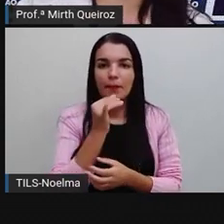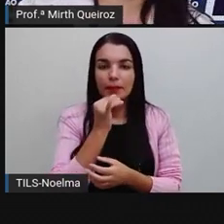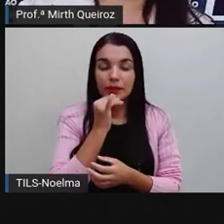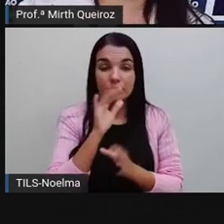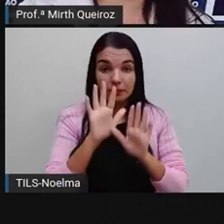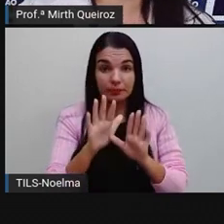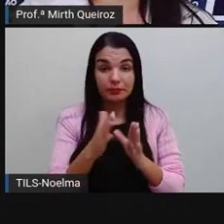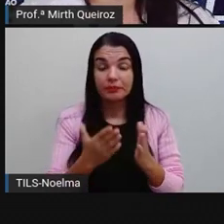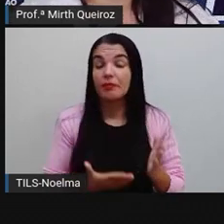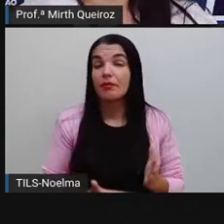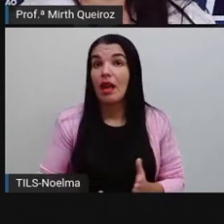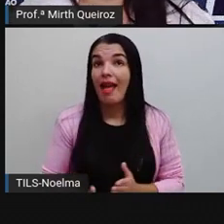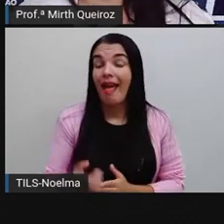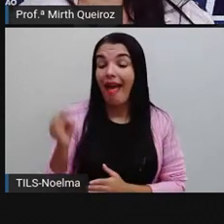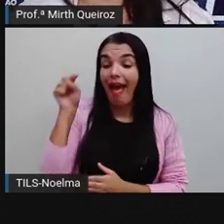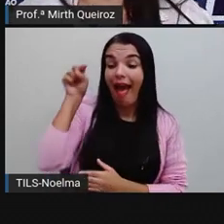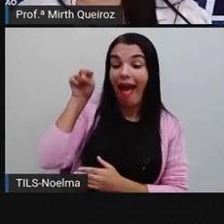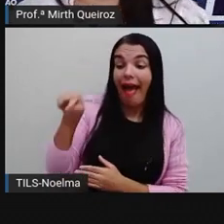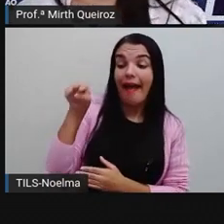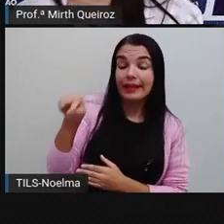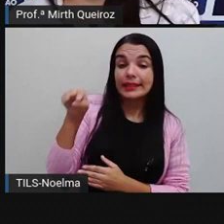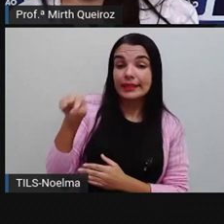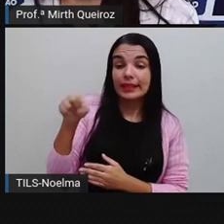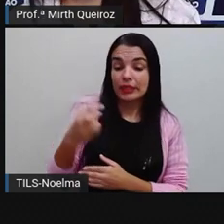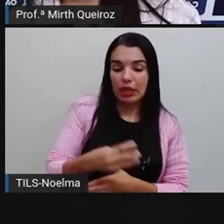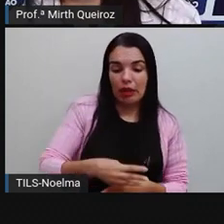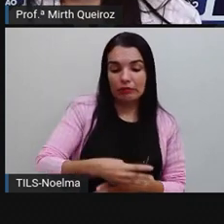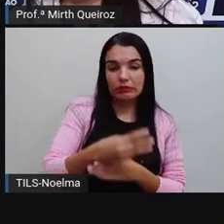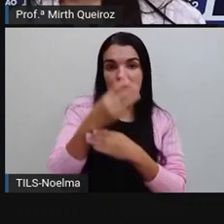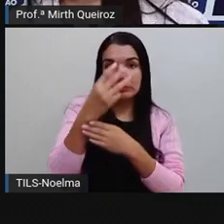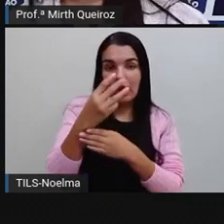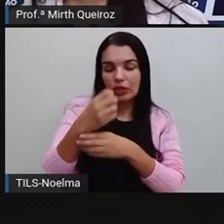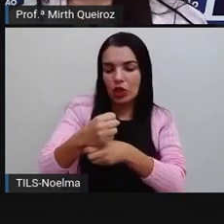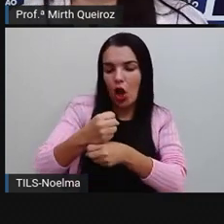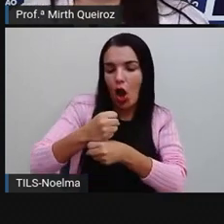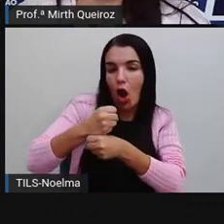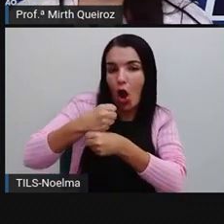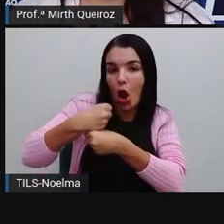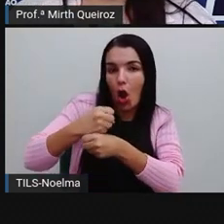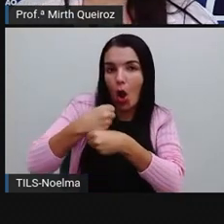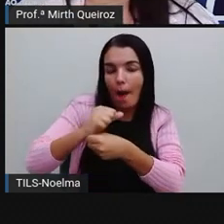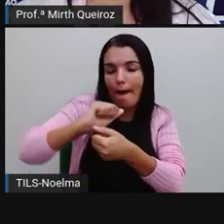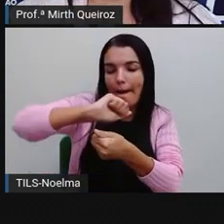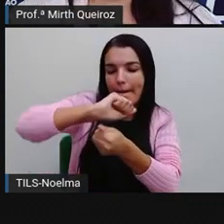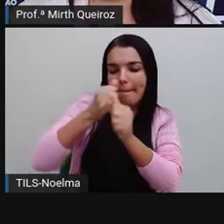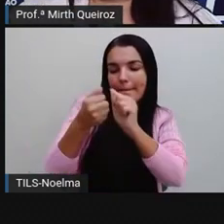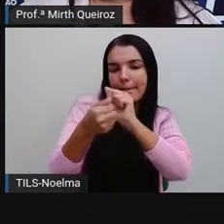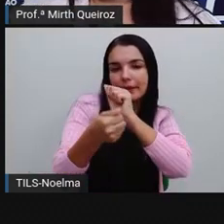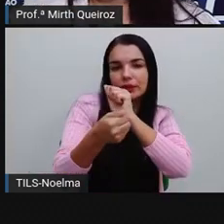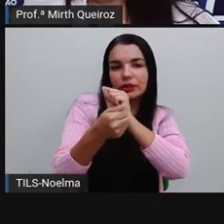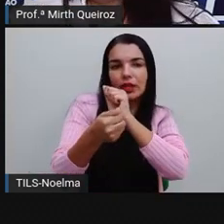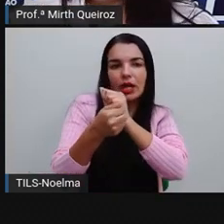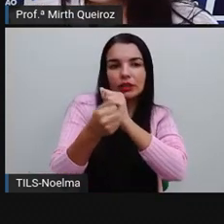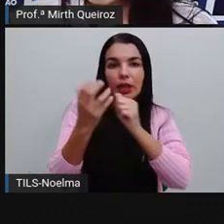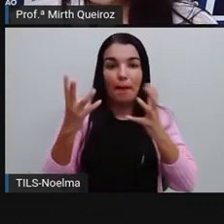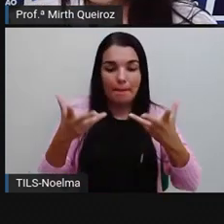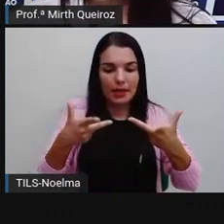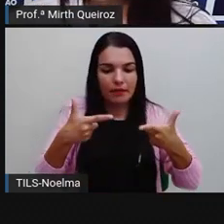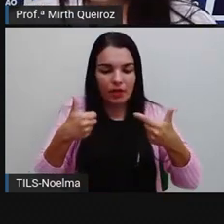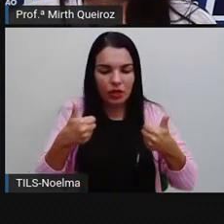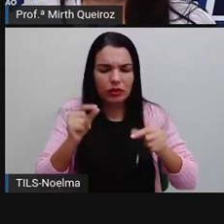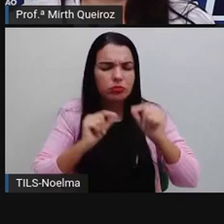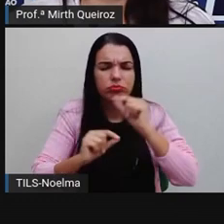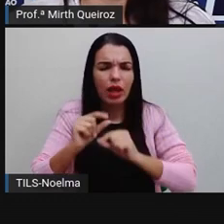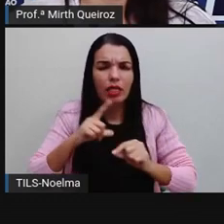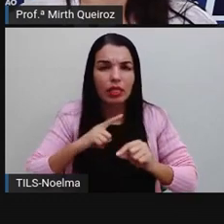Estas três obras maravilhosas. Aí nós temos Estas, que é um pronome,